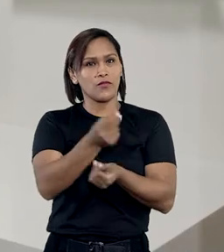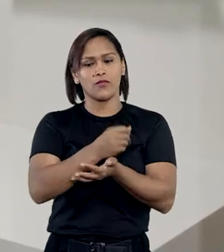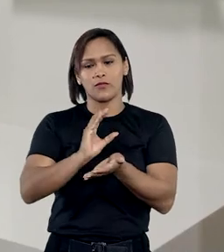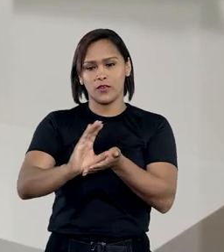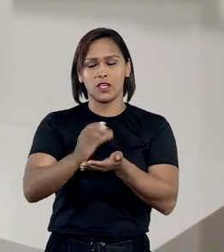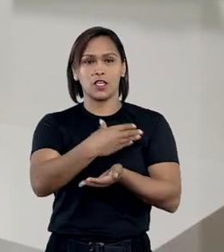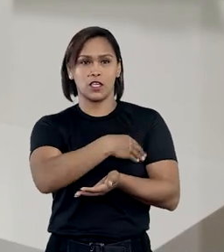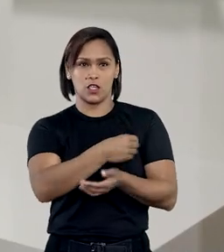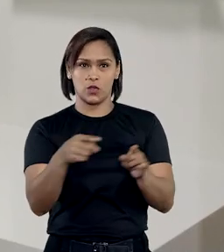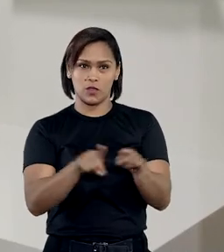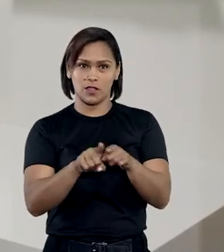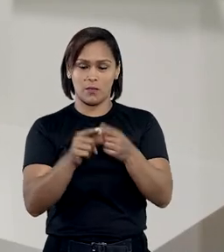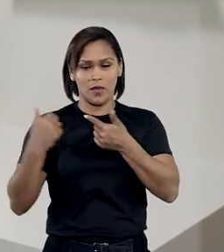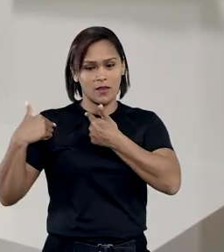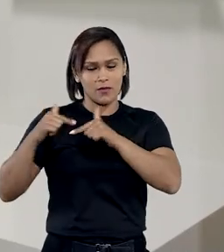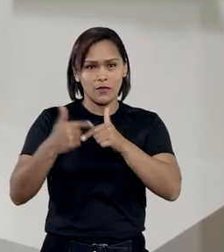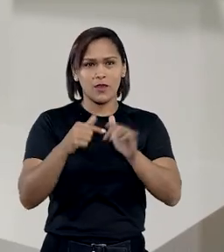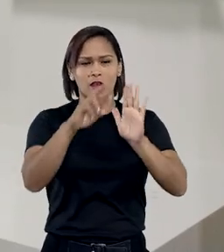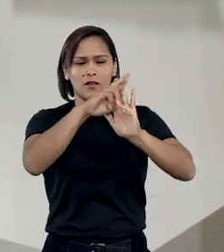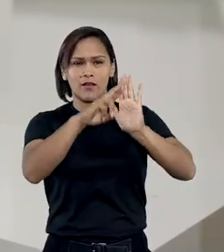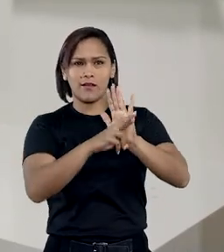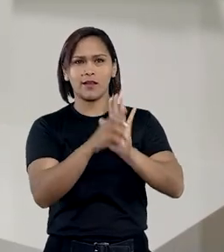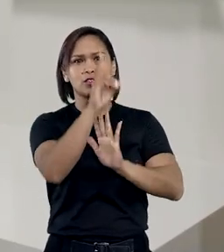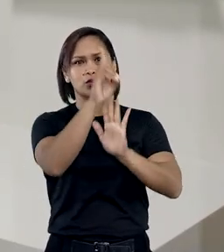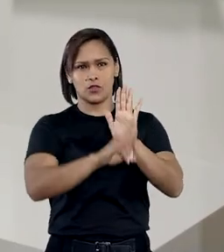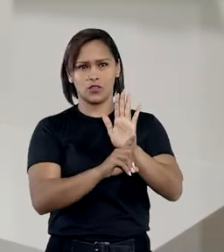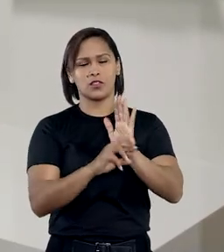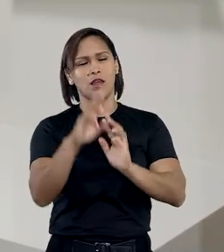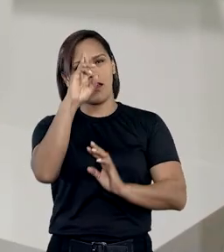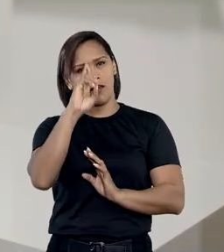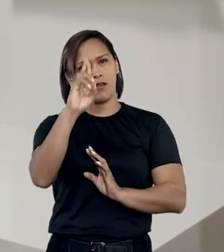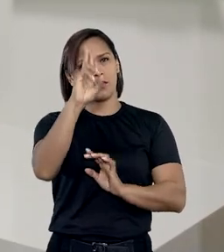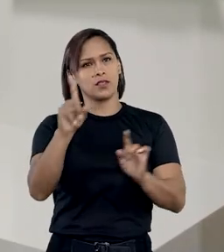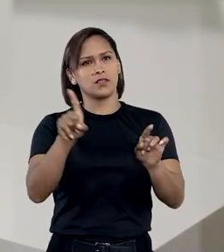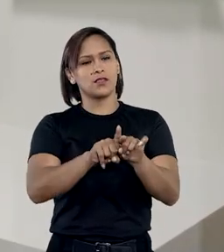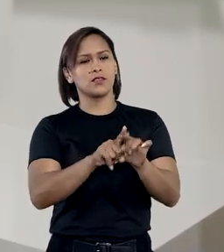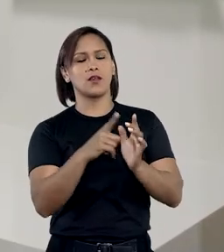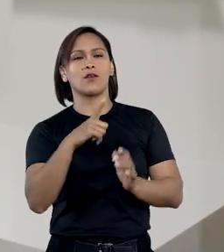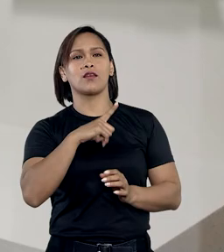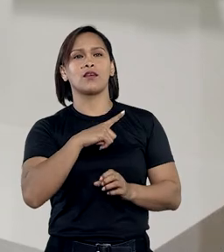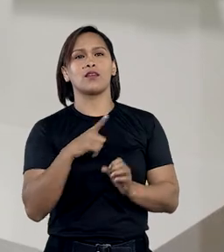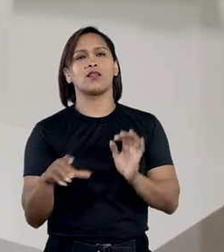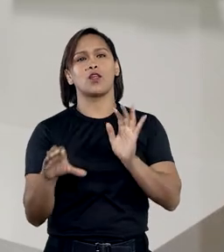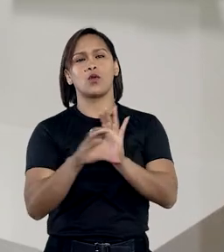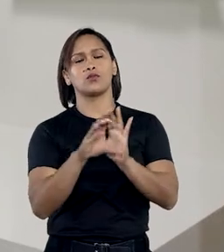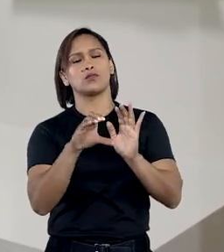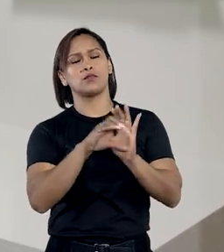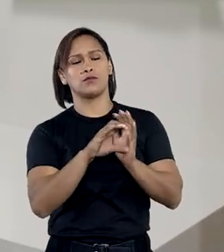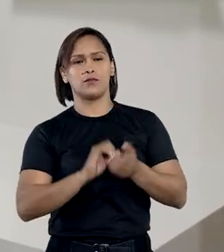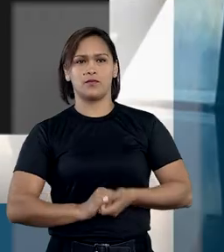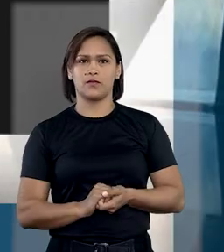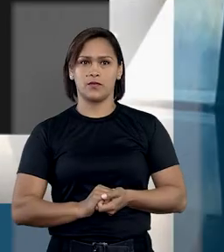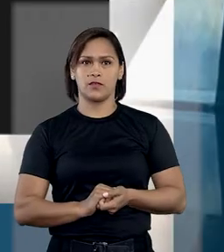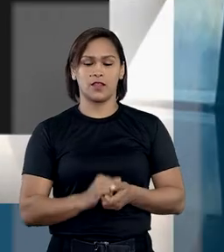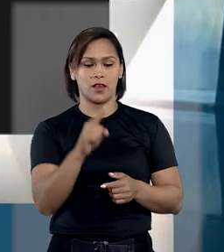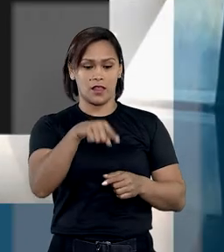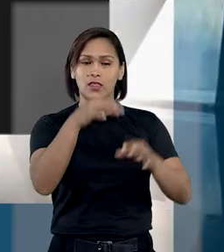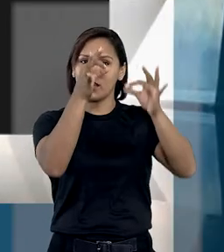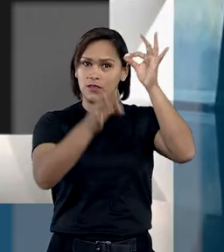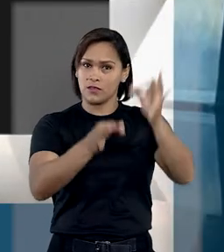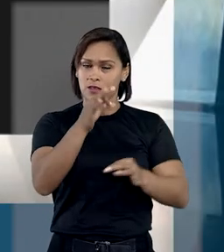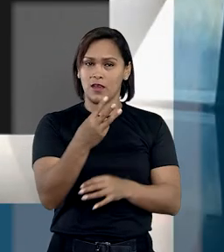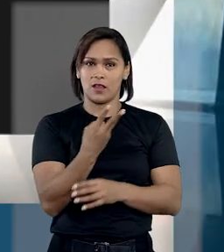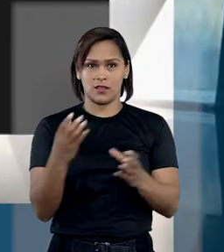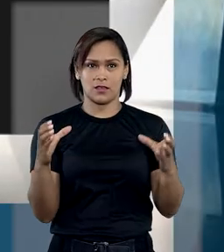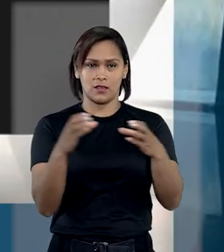descendentes que herdarão em seu lugar conforme as regras do direito de representação previstas no Código Civil. Neste